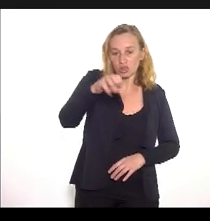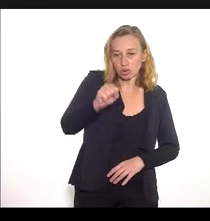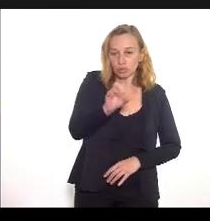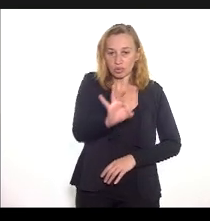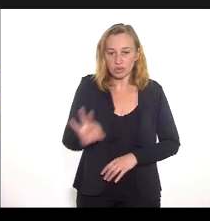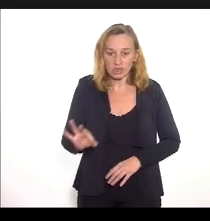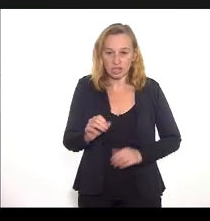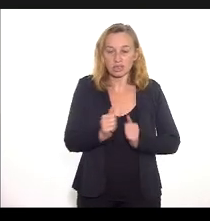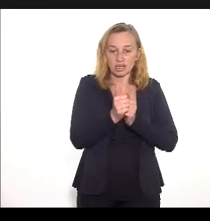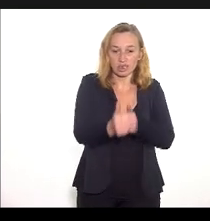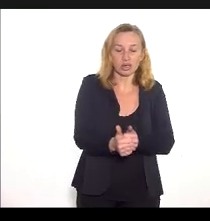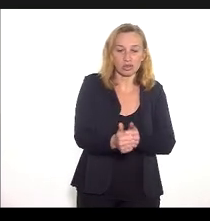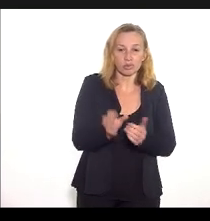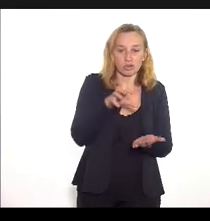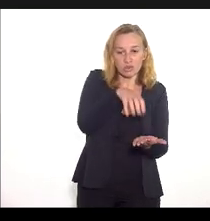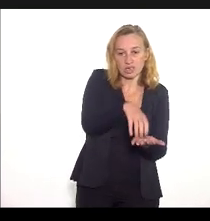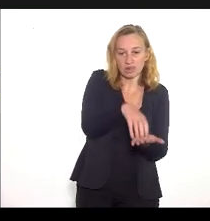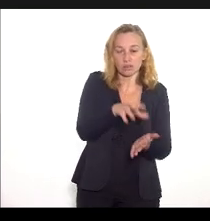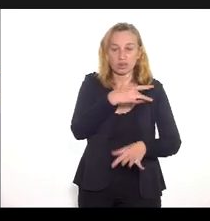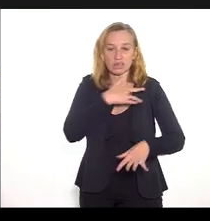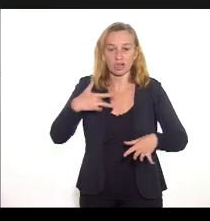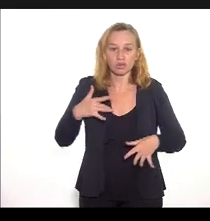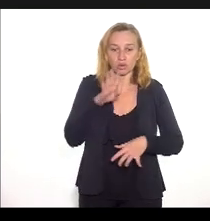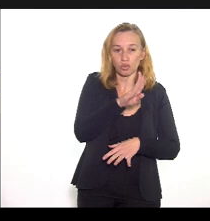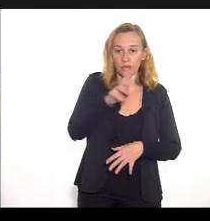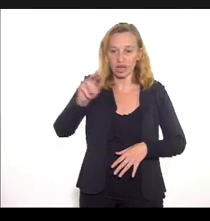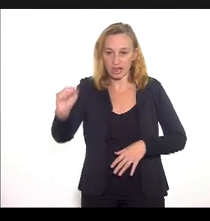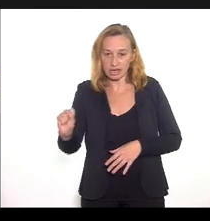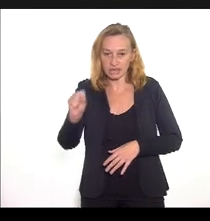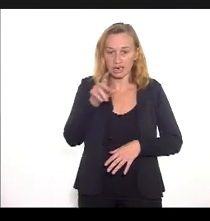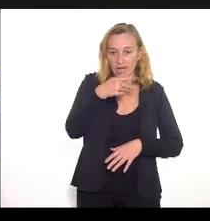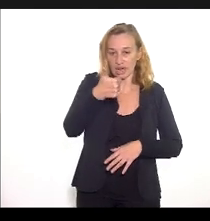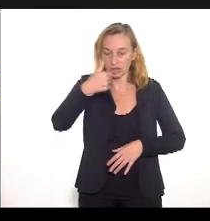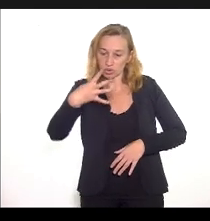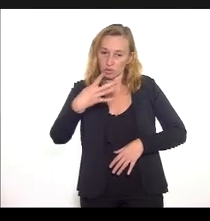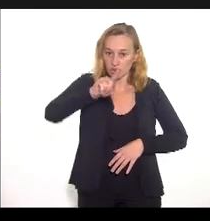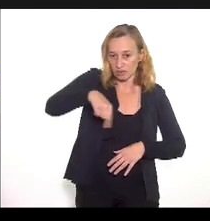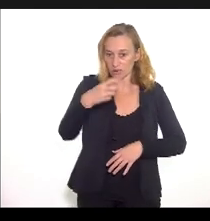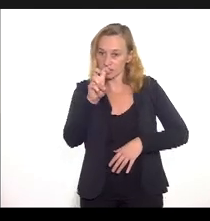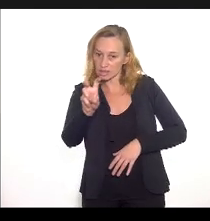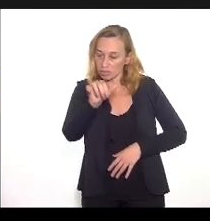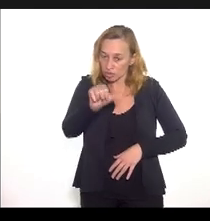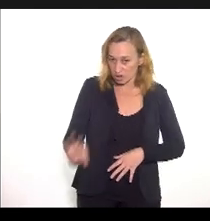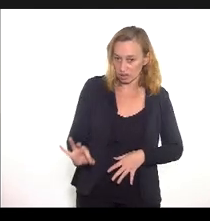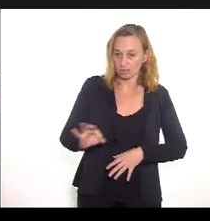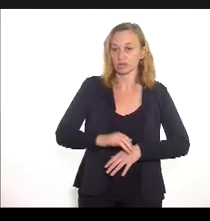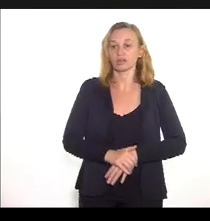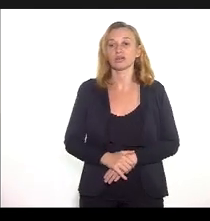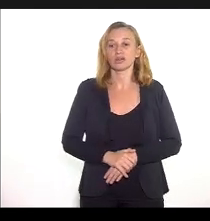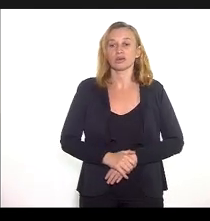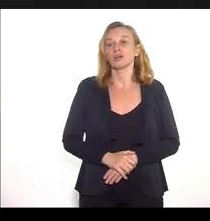seguidas pelos centros de saúde UBS com 14,05%.